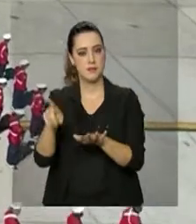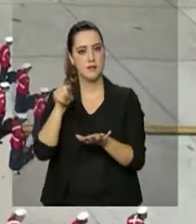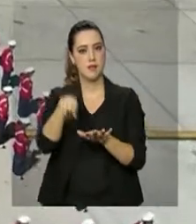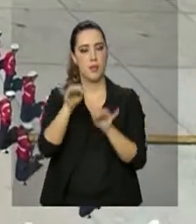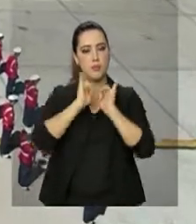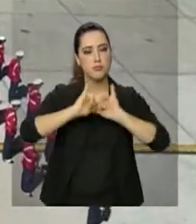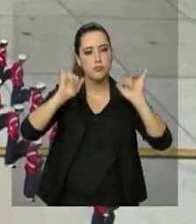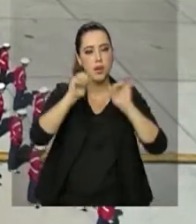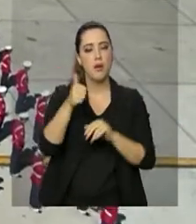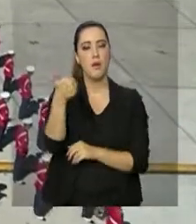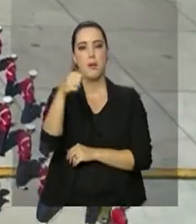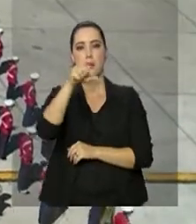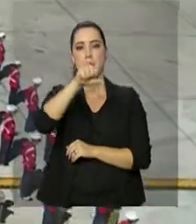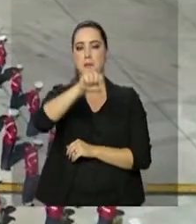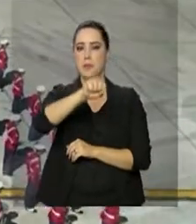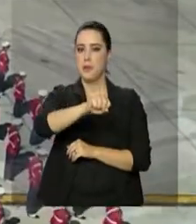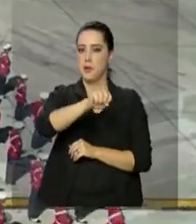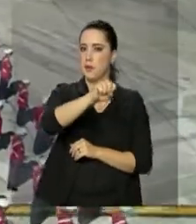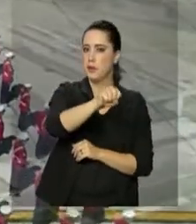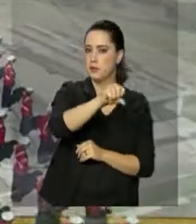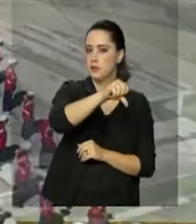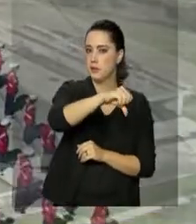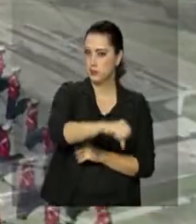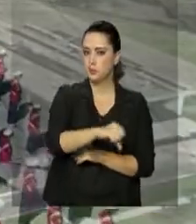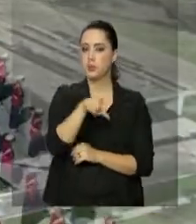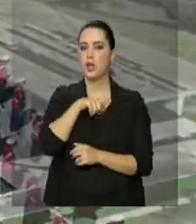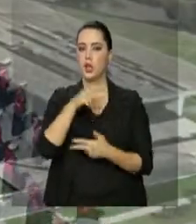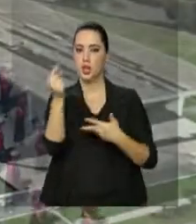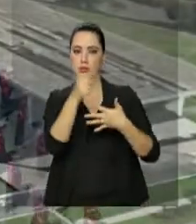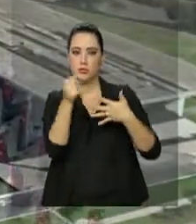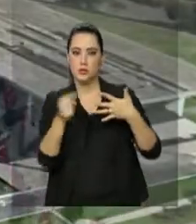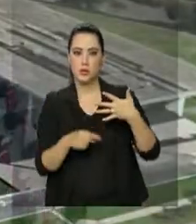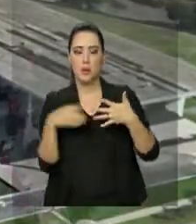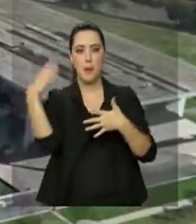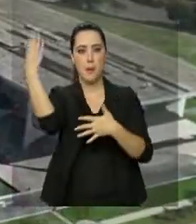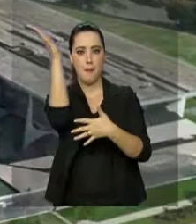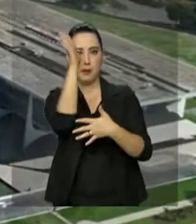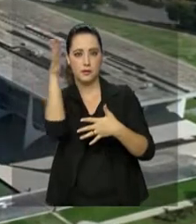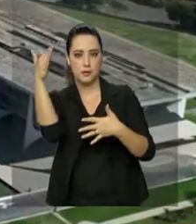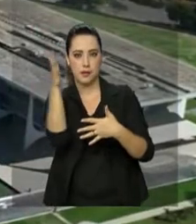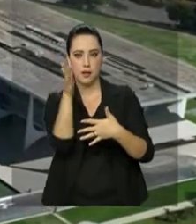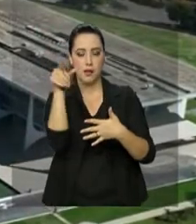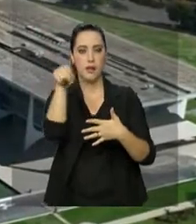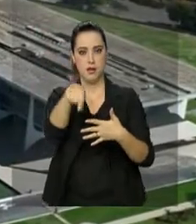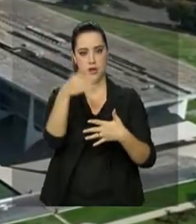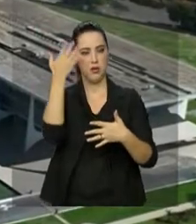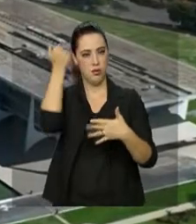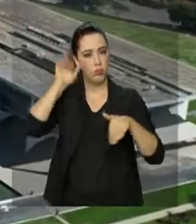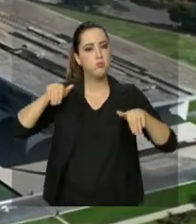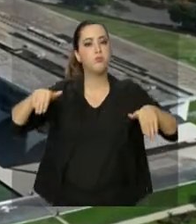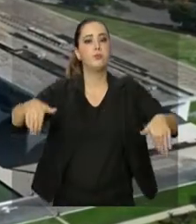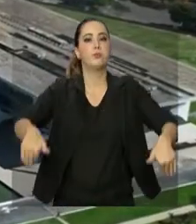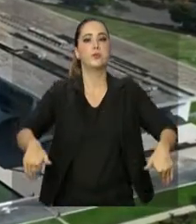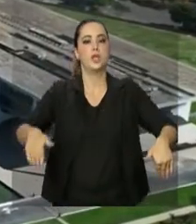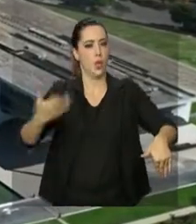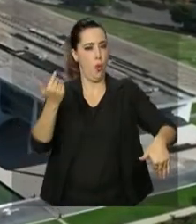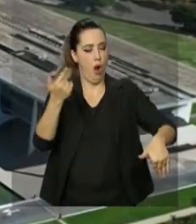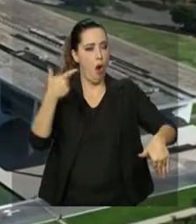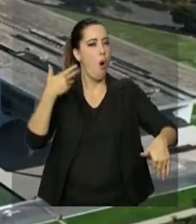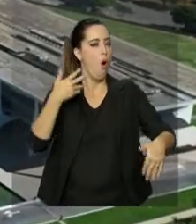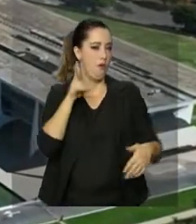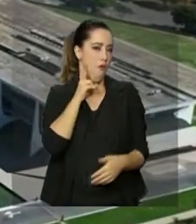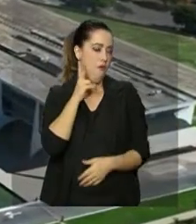proclamação da República Brasileira. Guarda alguns elementos da bandeira do Império, como as cores verde e amarela, mas ela foi